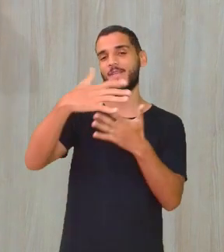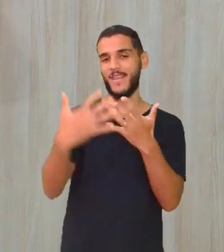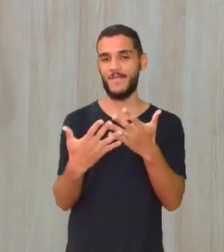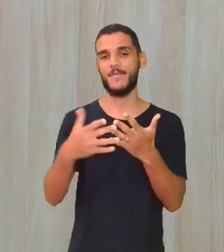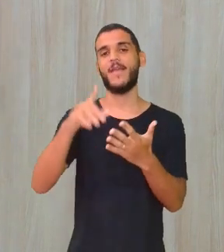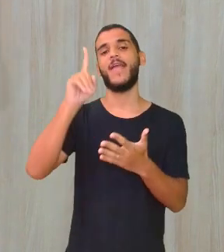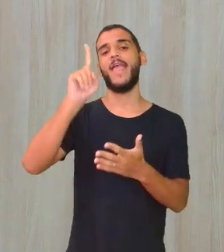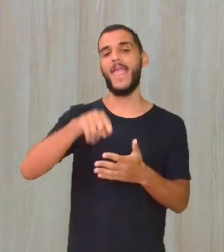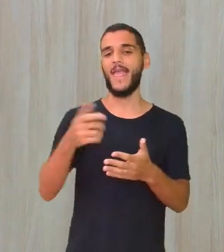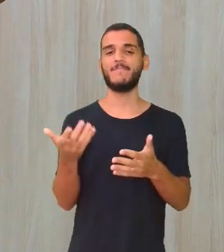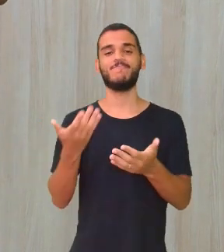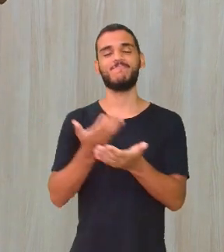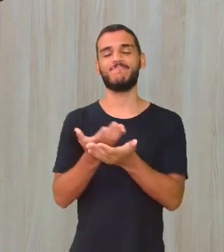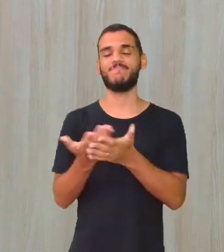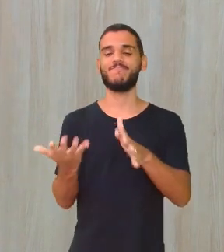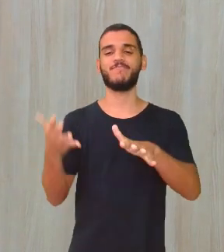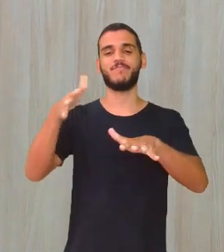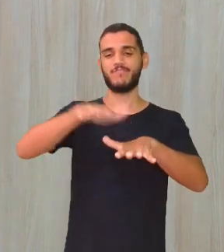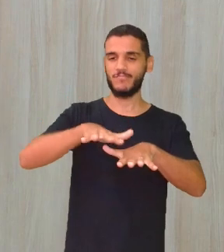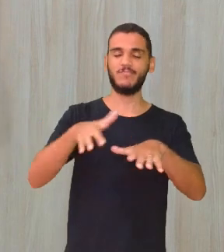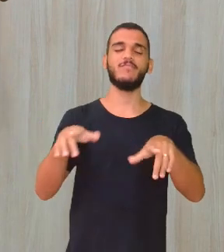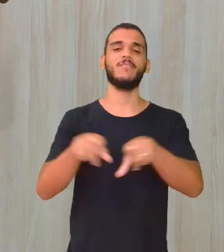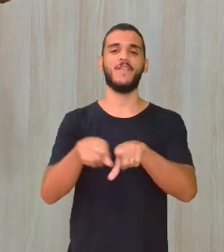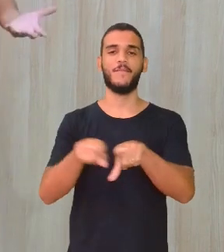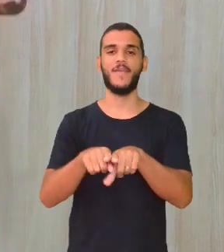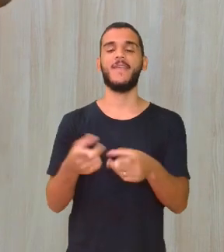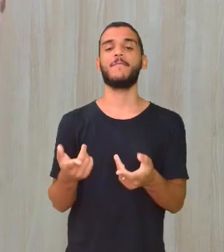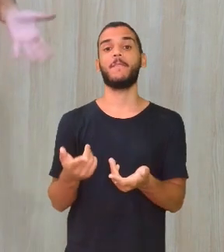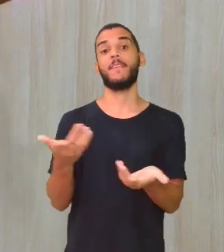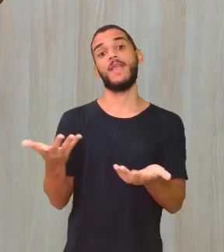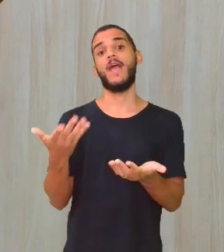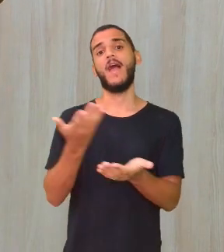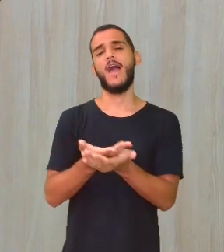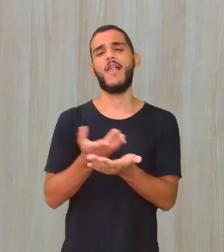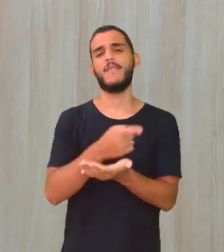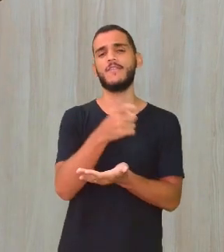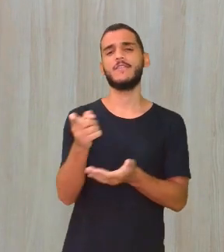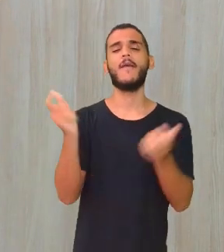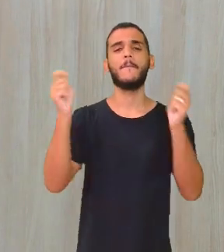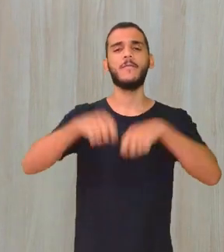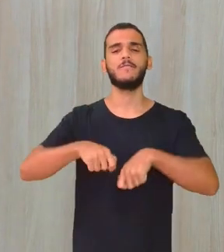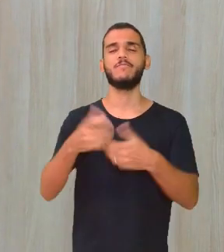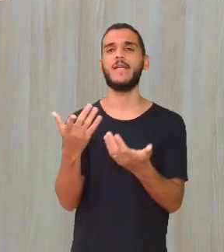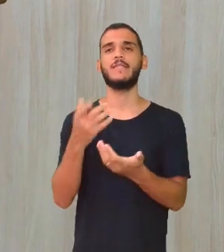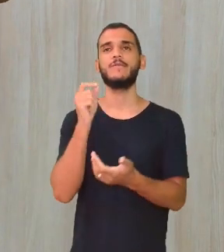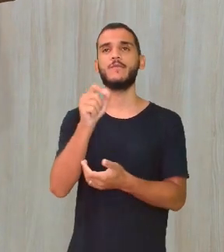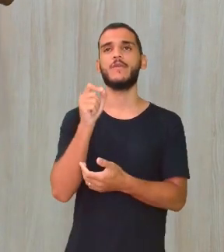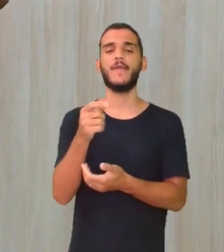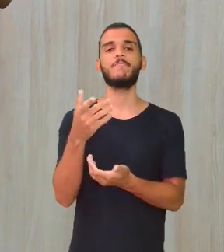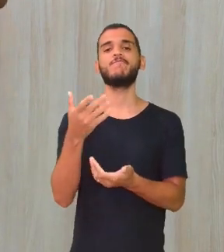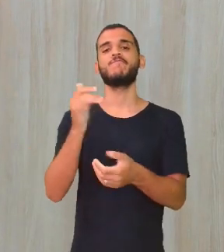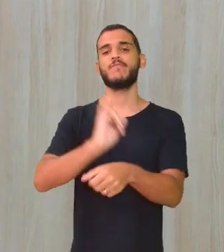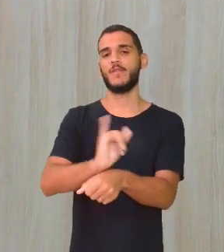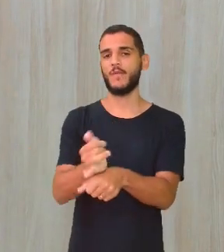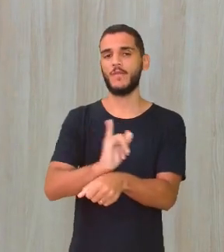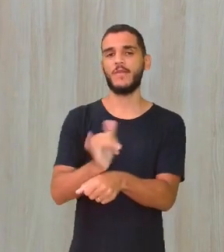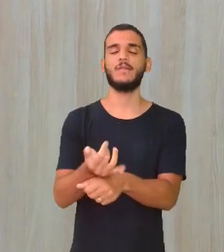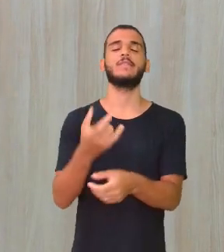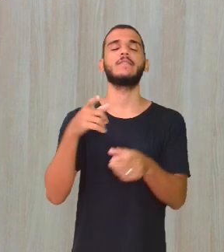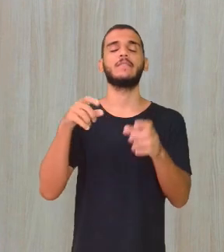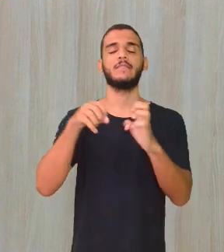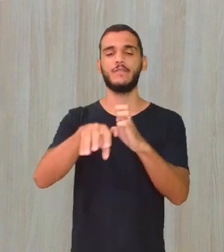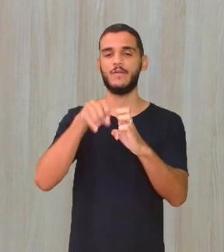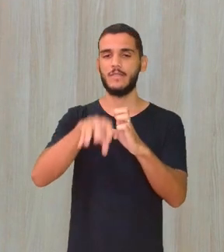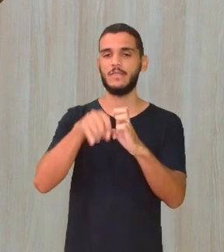aulas mais acessíveis. Aulas estas que vocês podem encontrar tanto no nosso canal do YouTube Educa Recife